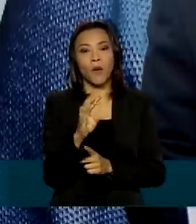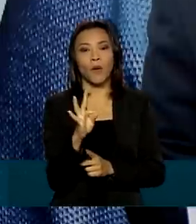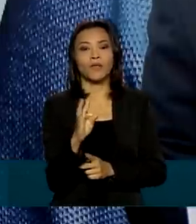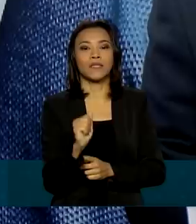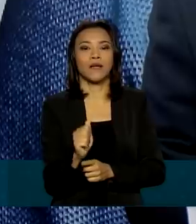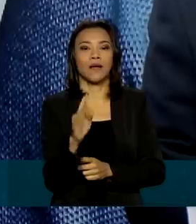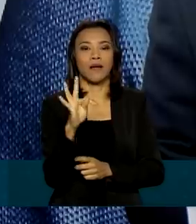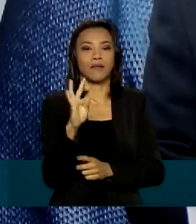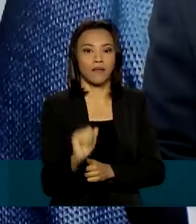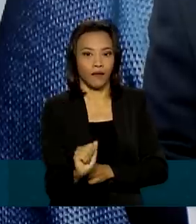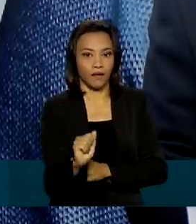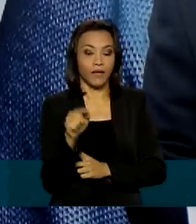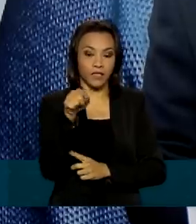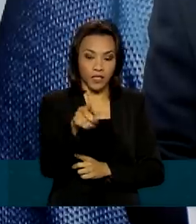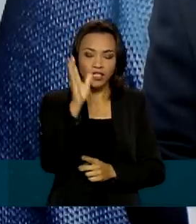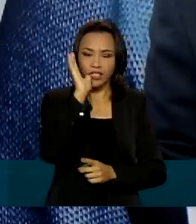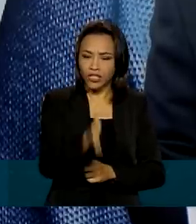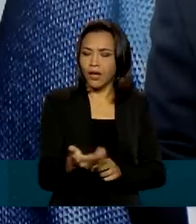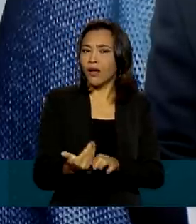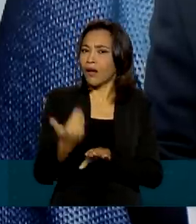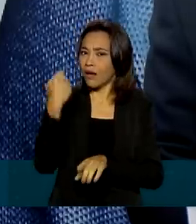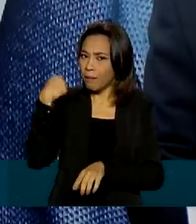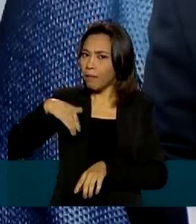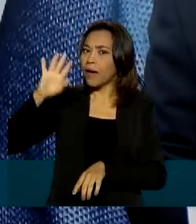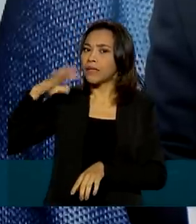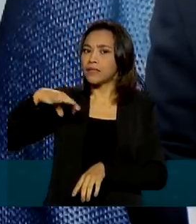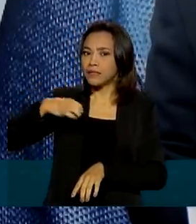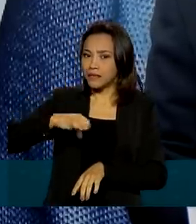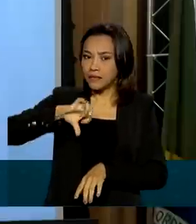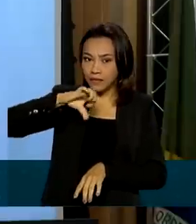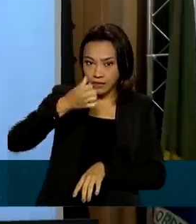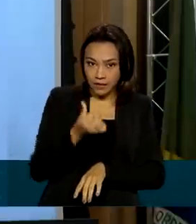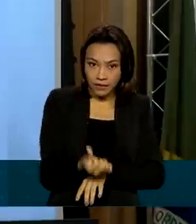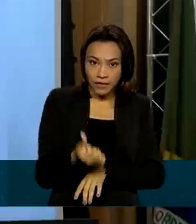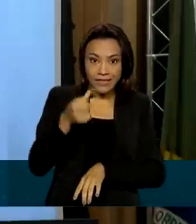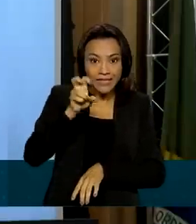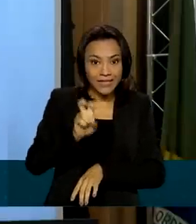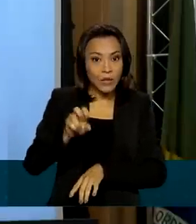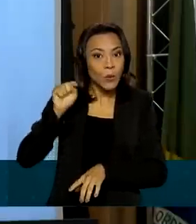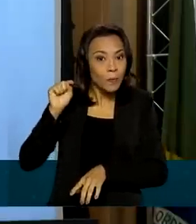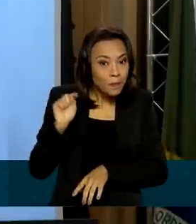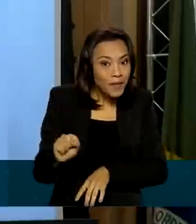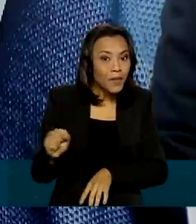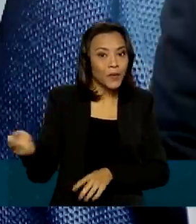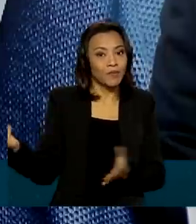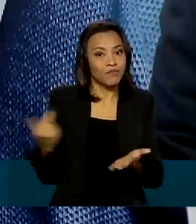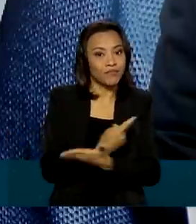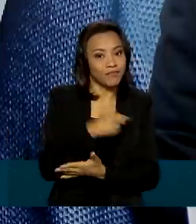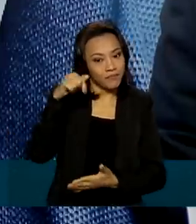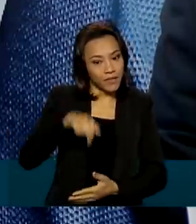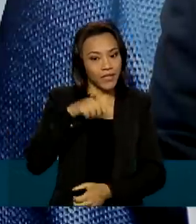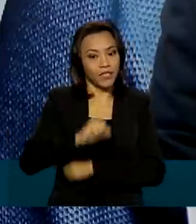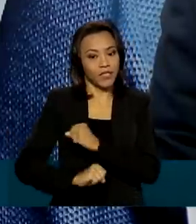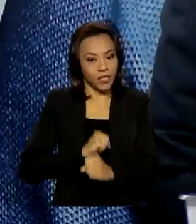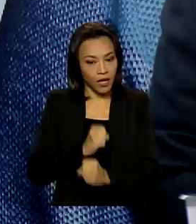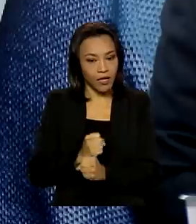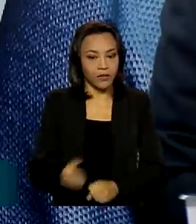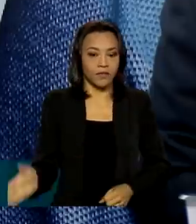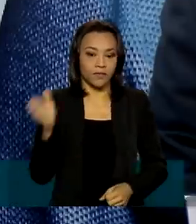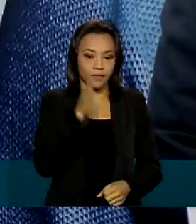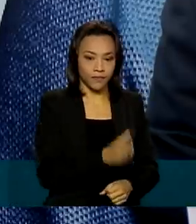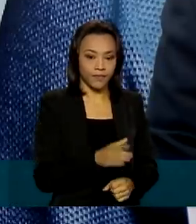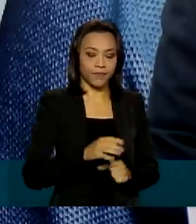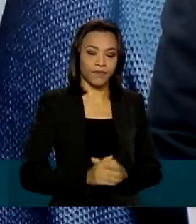Câncer, foram previstos mais de 65 mil novos casos somente para este ano. Em cada hora perdemos dois